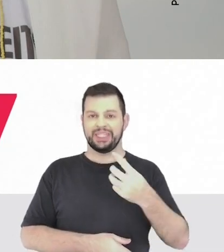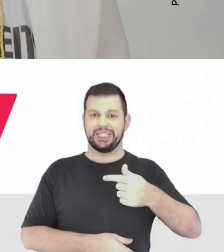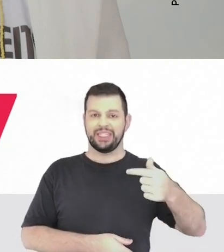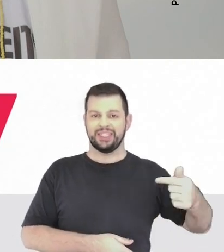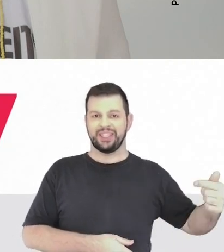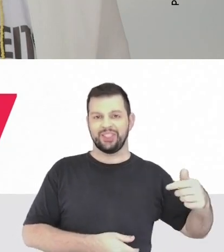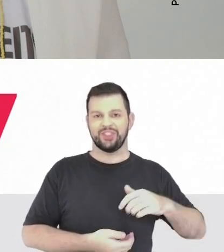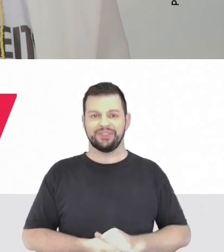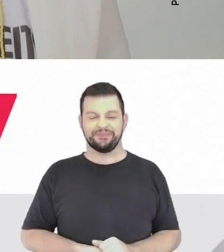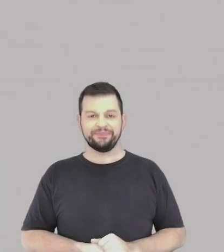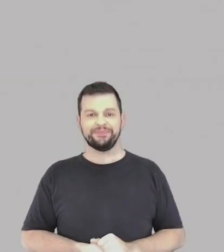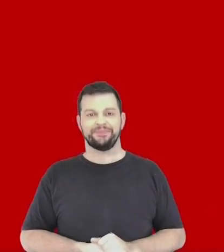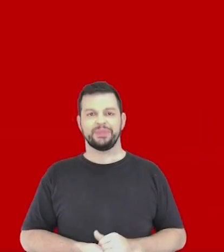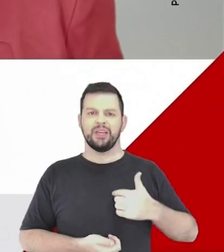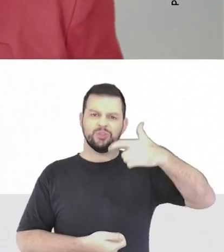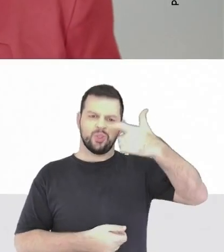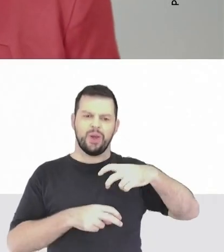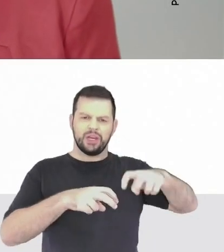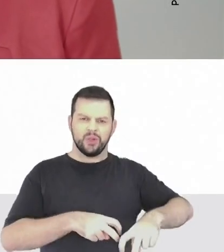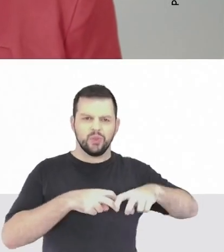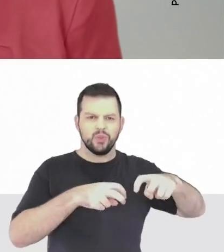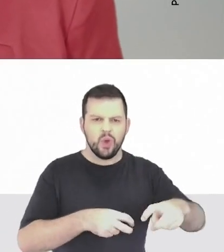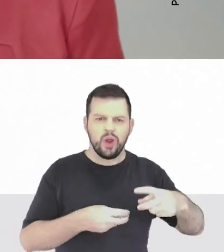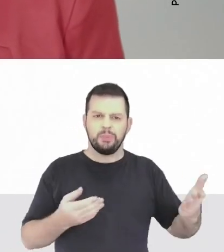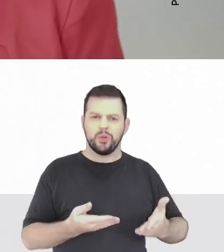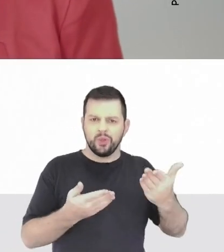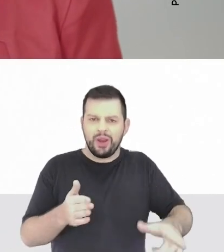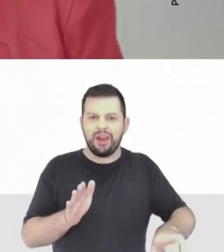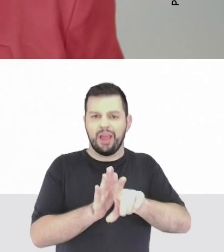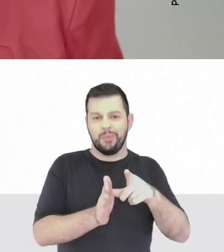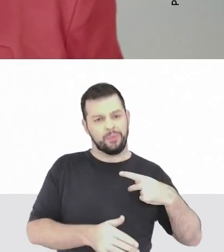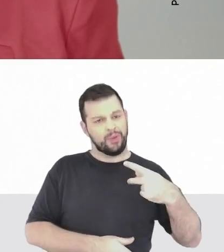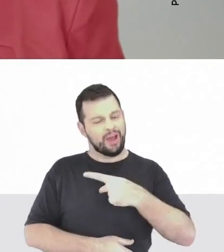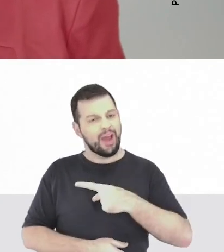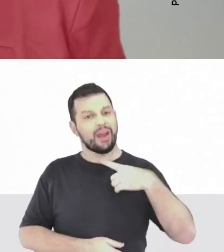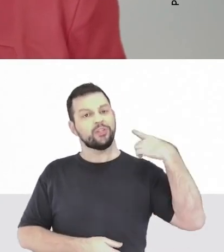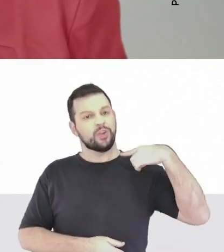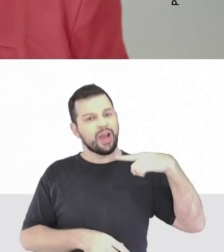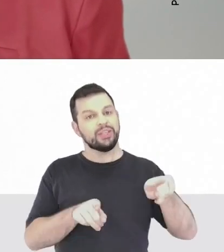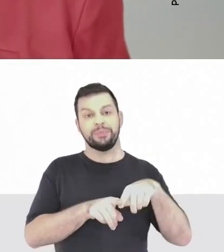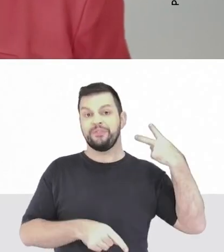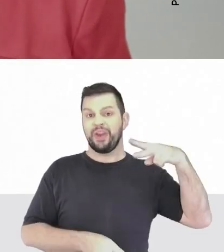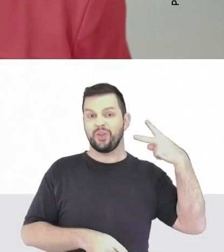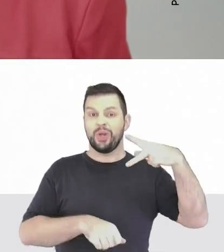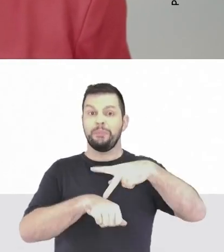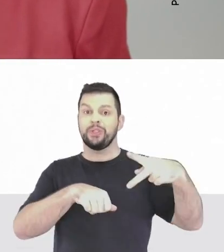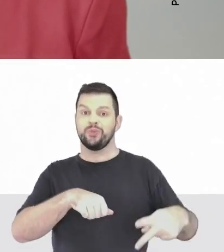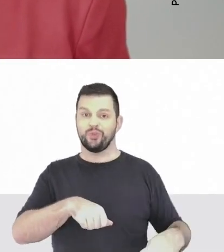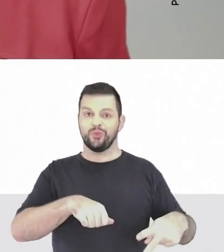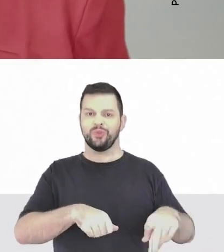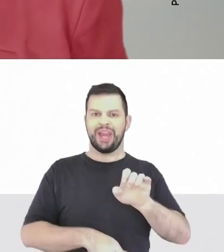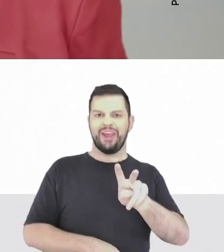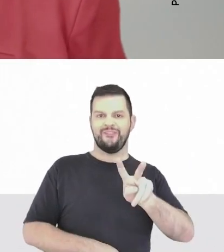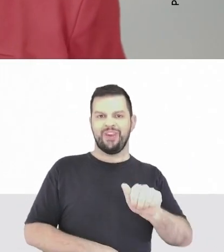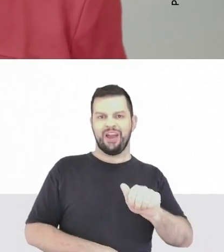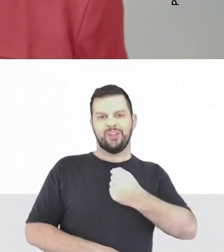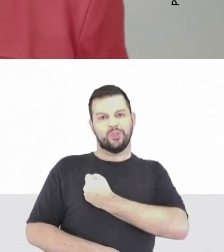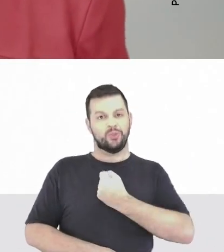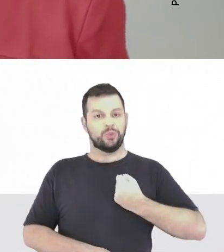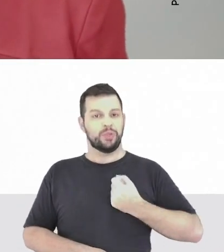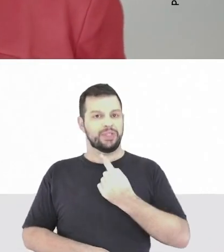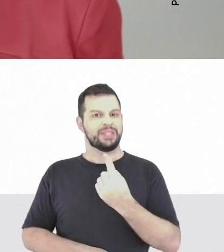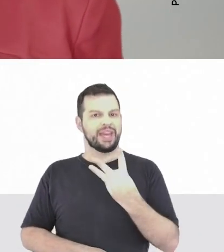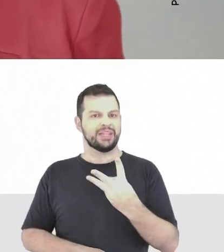13777. Sou agricultora, promotora legal popular, advogada e vereadora em Passo Fundo. Eva